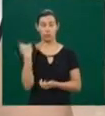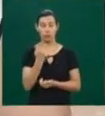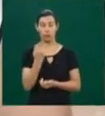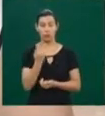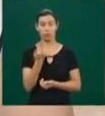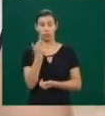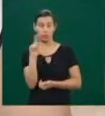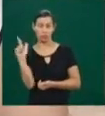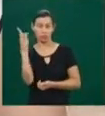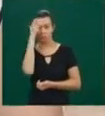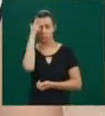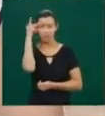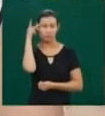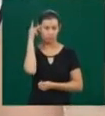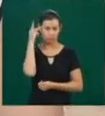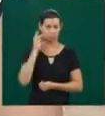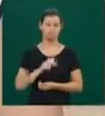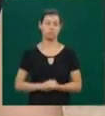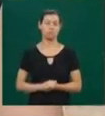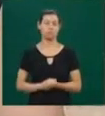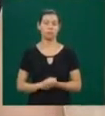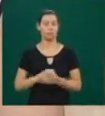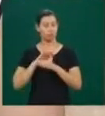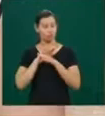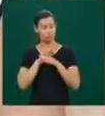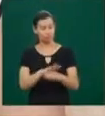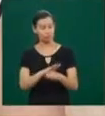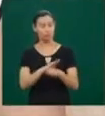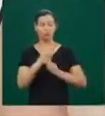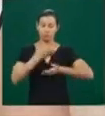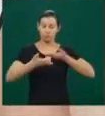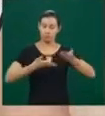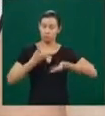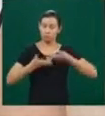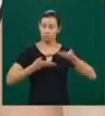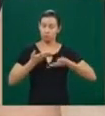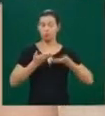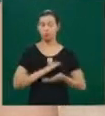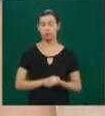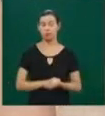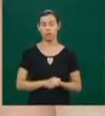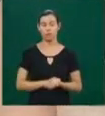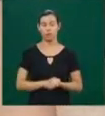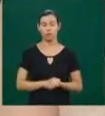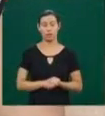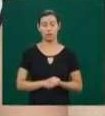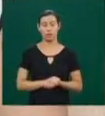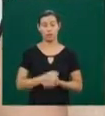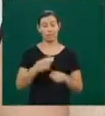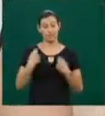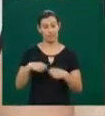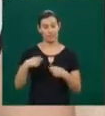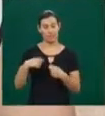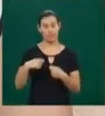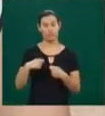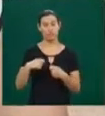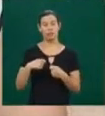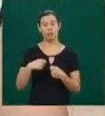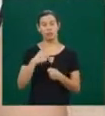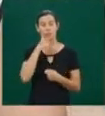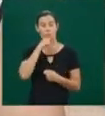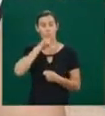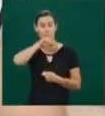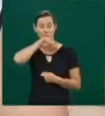terceiro elemento, uma terceira figura que não necessariamente precise cumprir com os padrões biológicos, mãe,